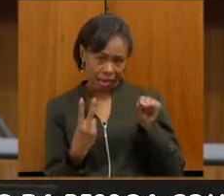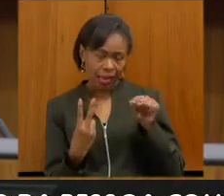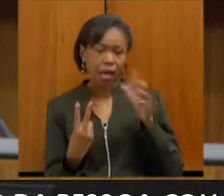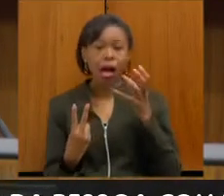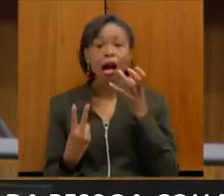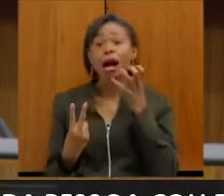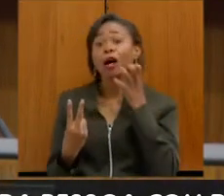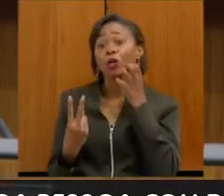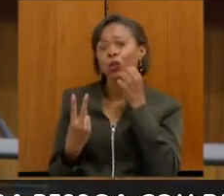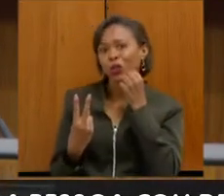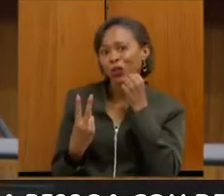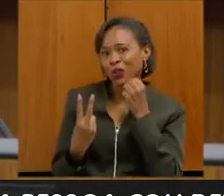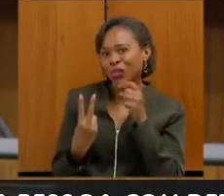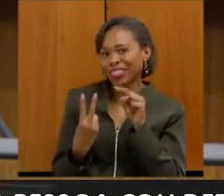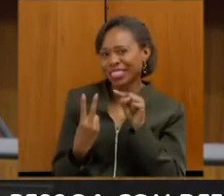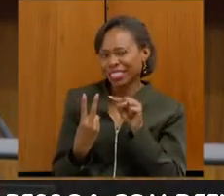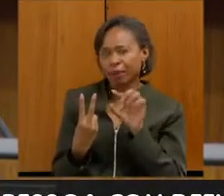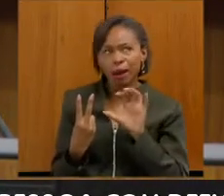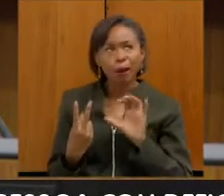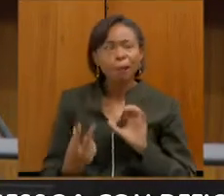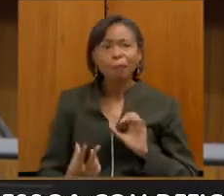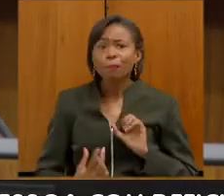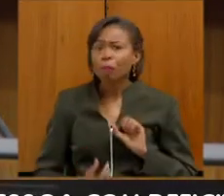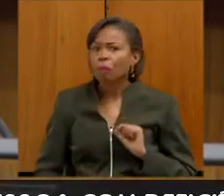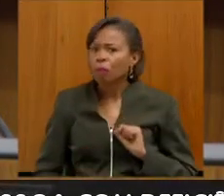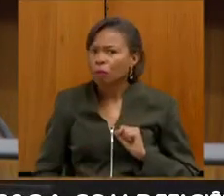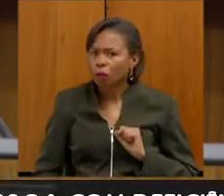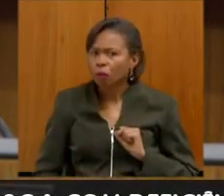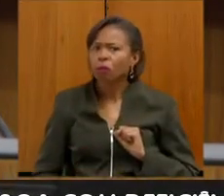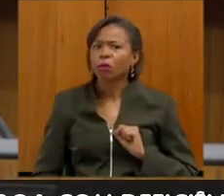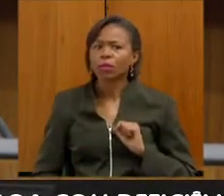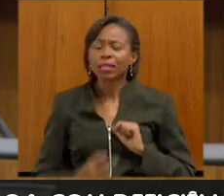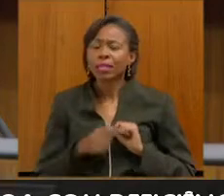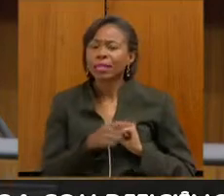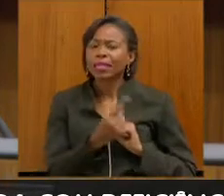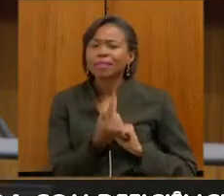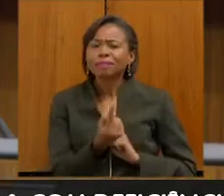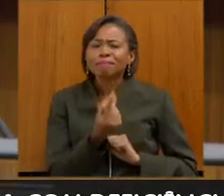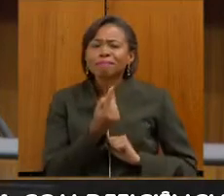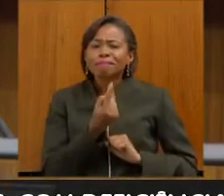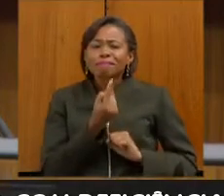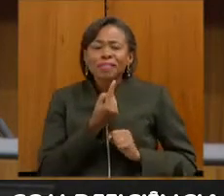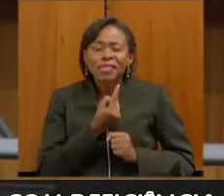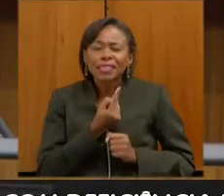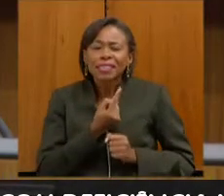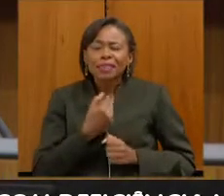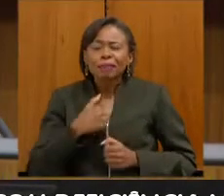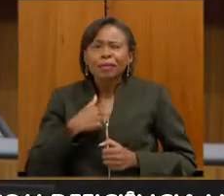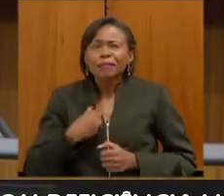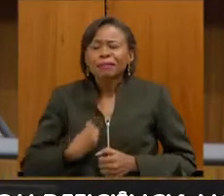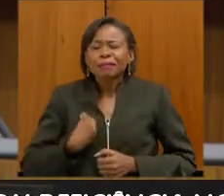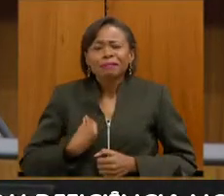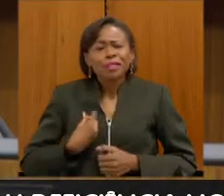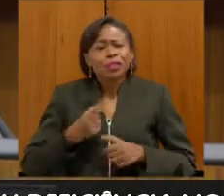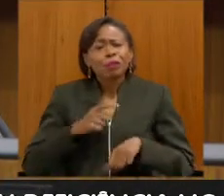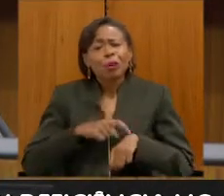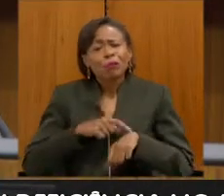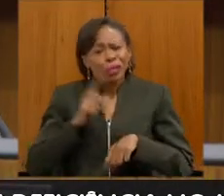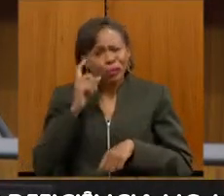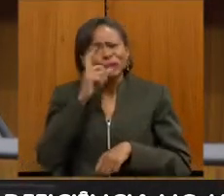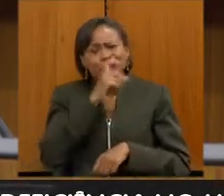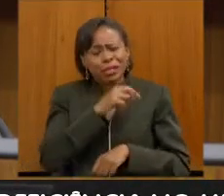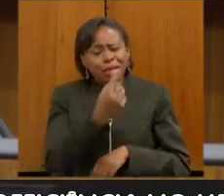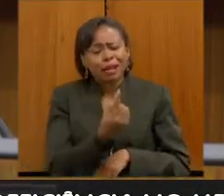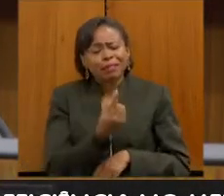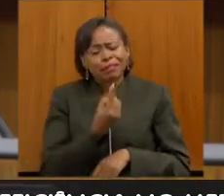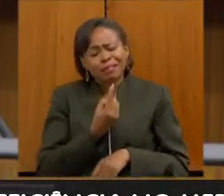um amor de pessoa chegou para mim no momento crítico da minha vida, é a minha luz. e o meu filho se tornou